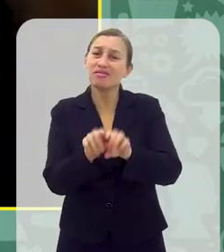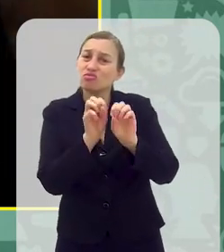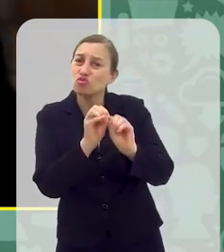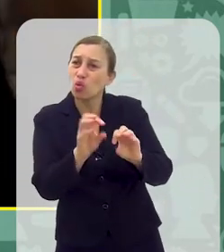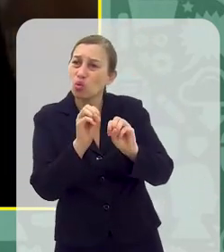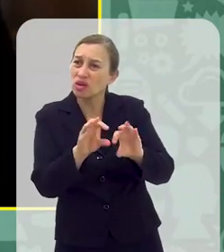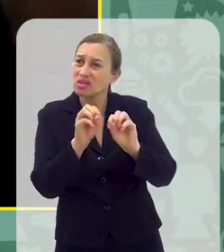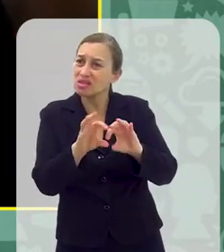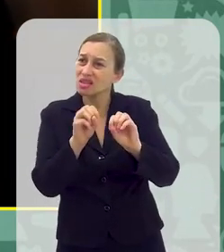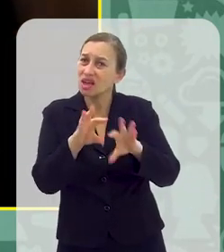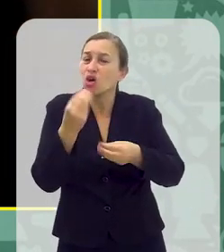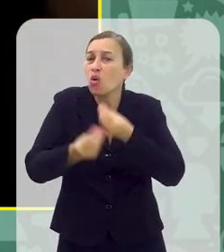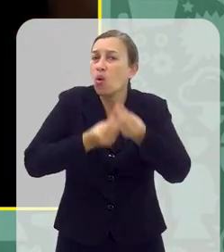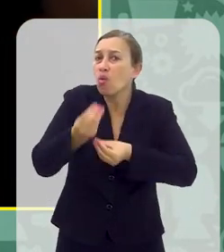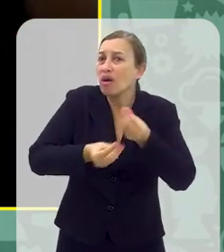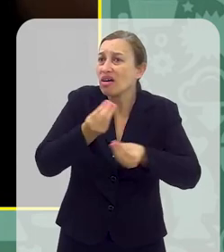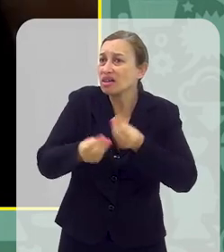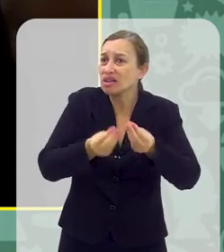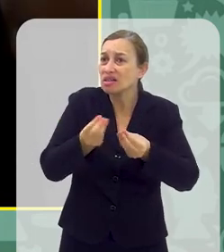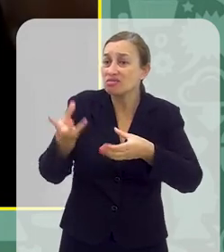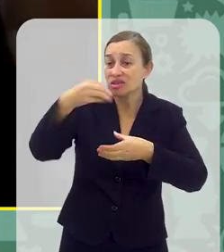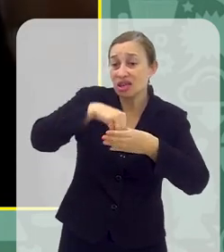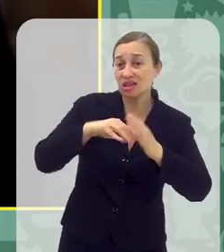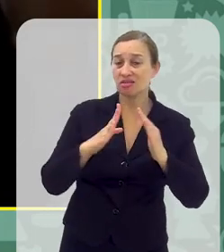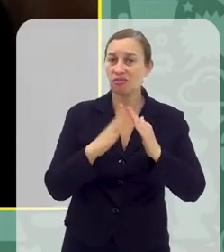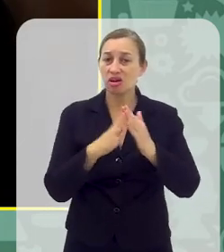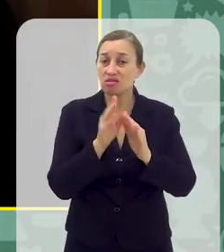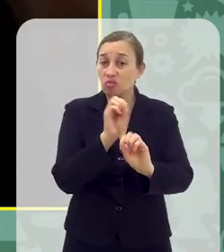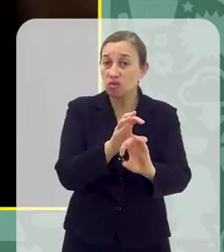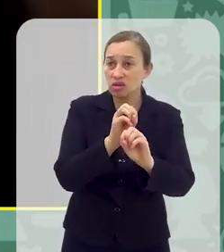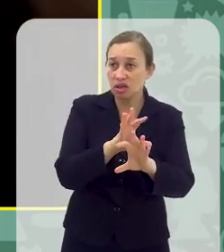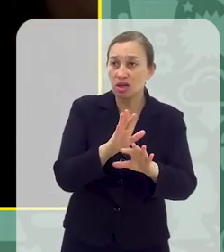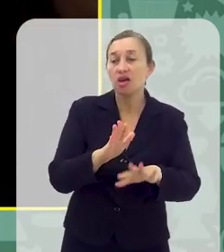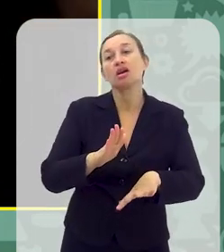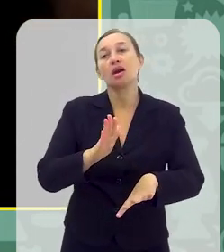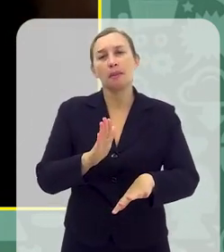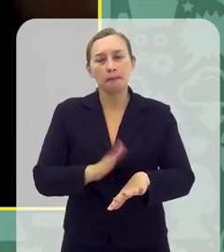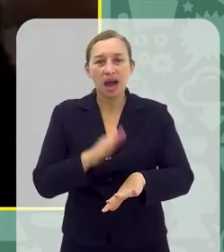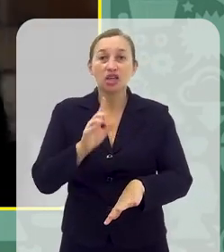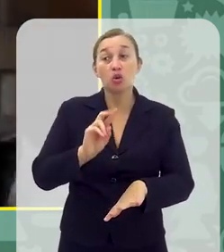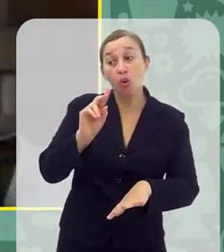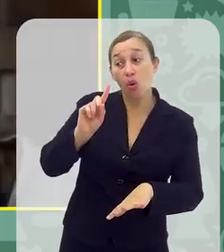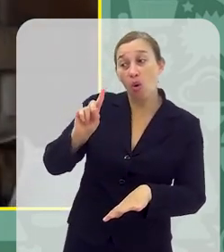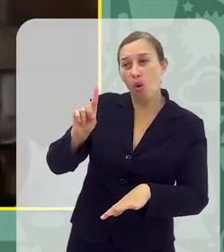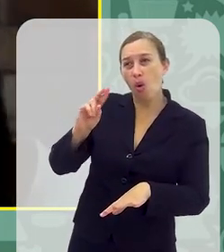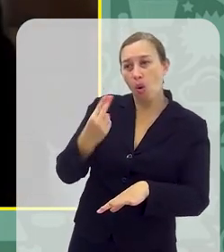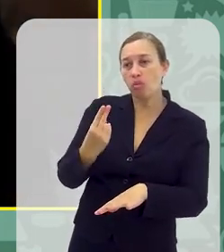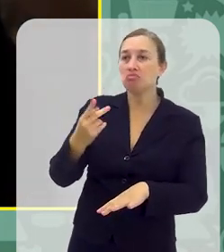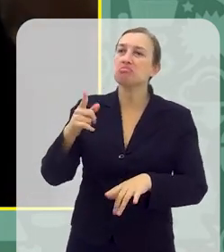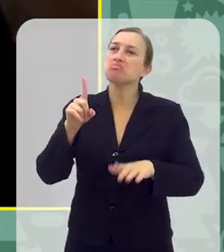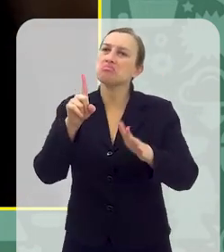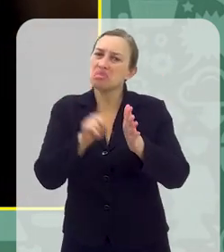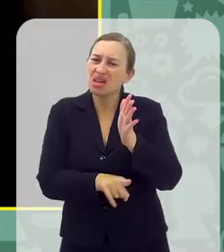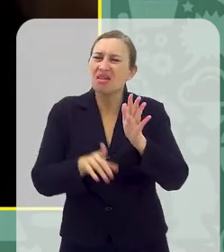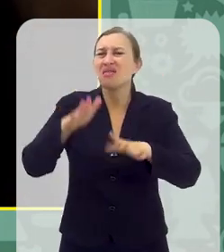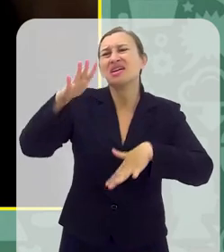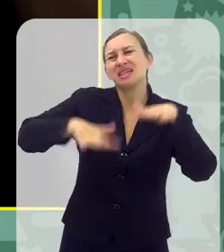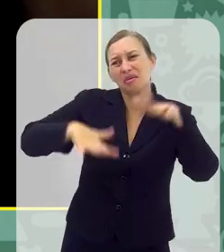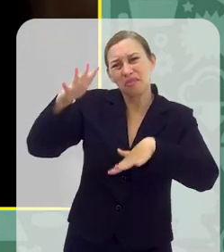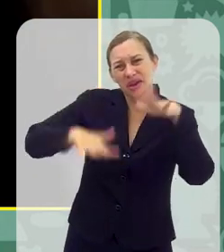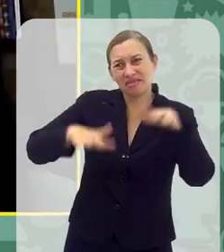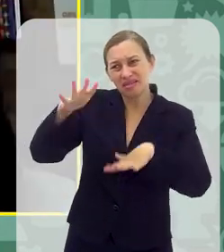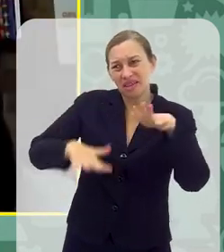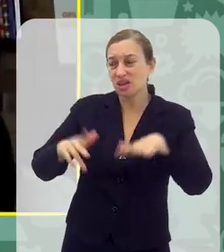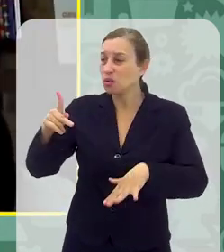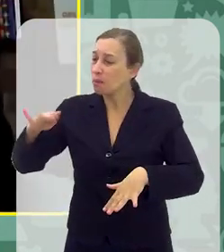ensinando E como que está sendo o processo de educação em casa Então, uns vão ter mais, uns vão ter menos E aí vai ter um impacto